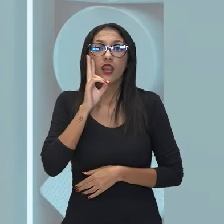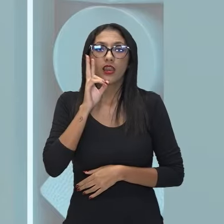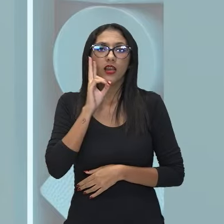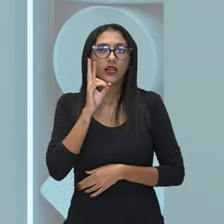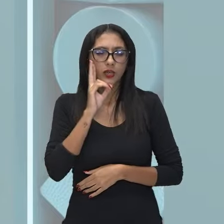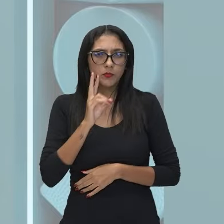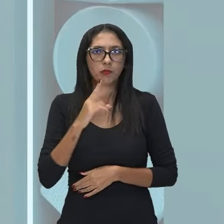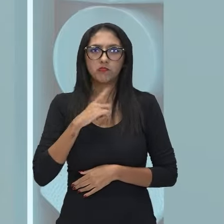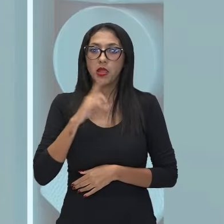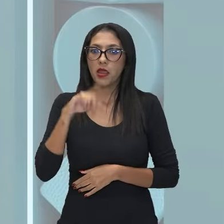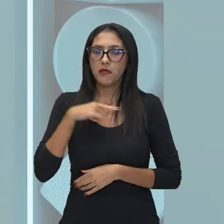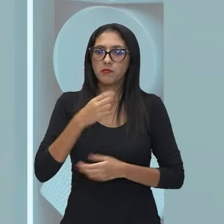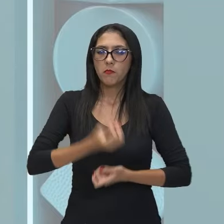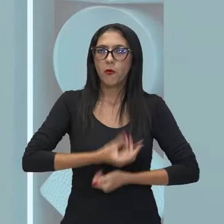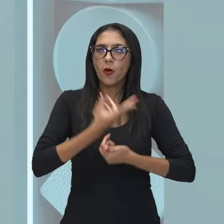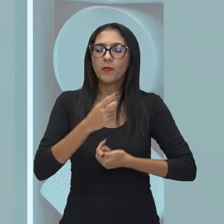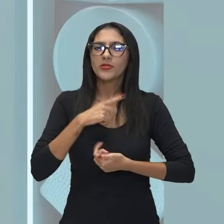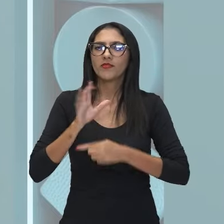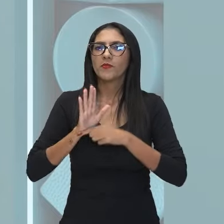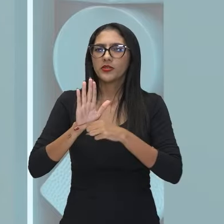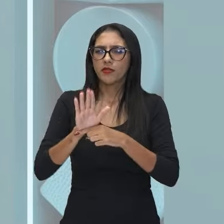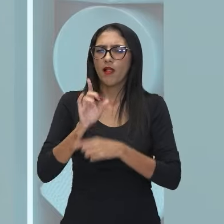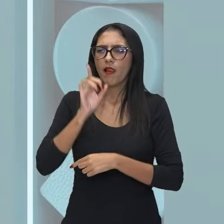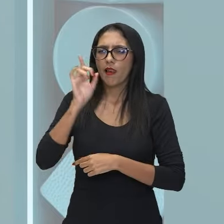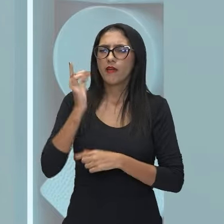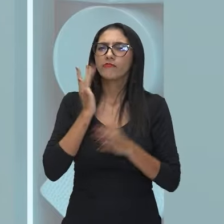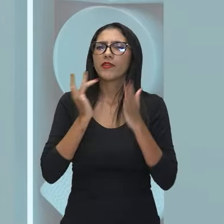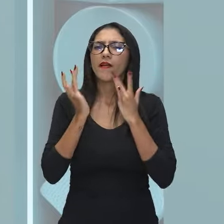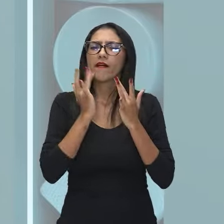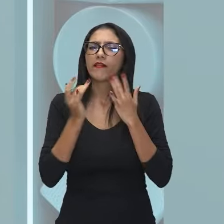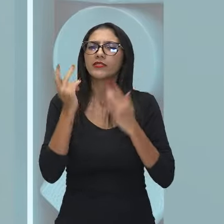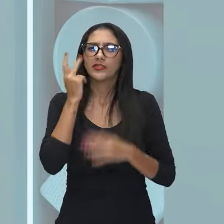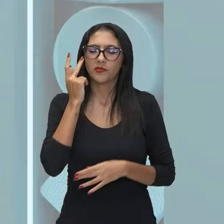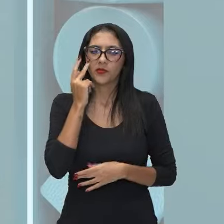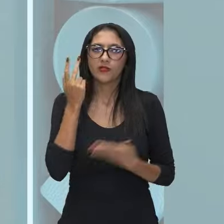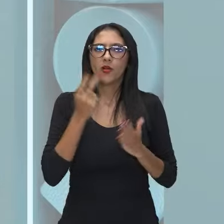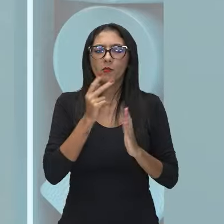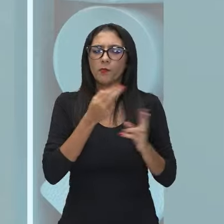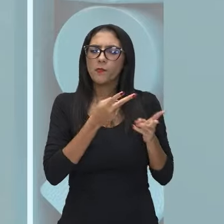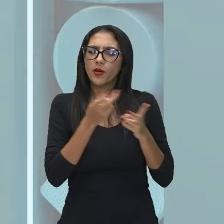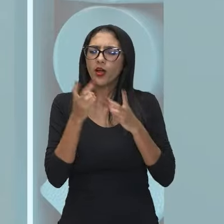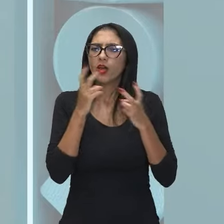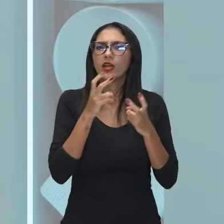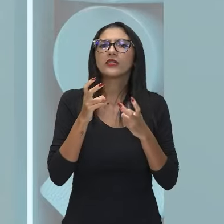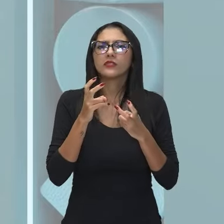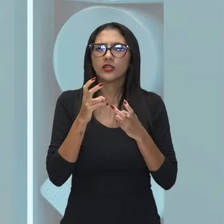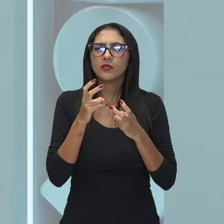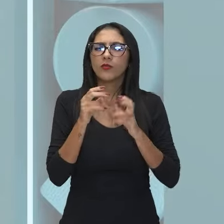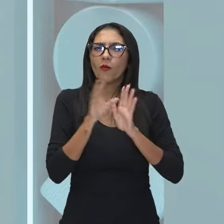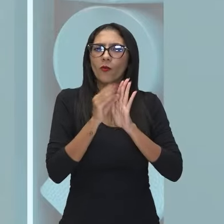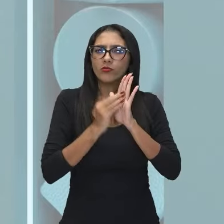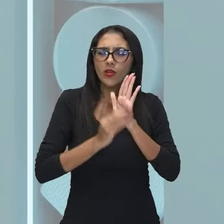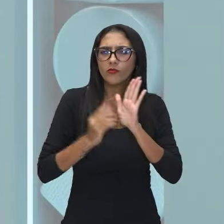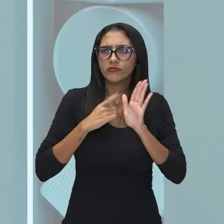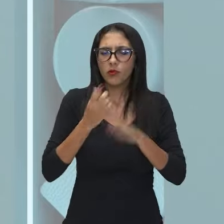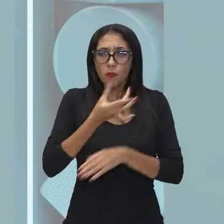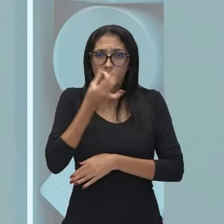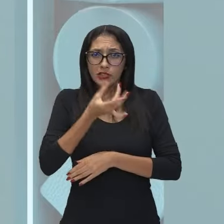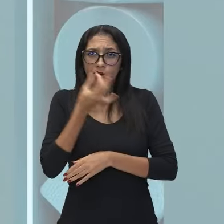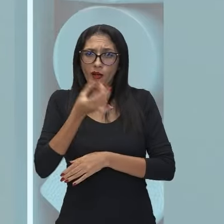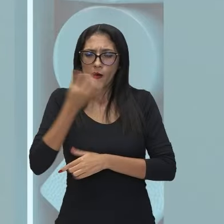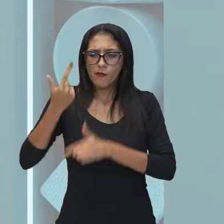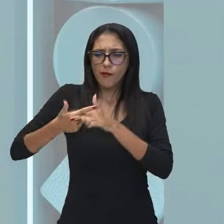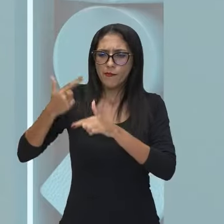apresentado naquela Semana de Arte Moderna. Então, olhem o conteúdo que insulta e critica a burguesia,